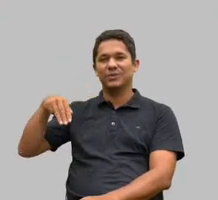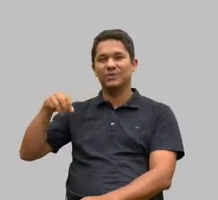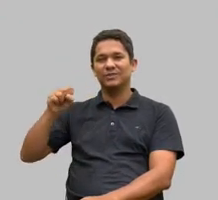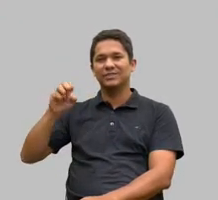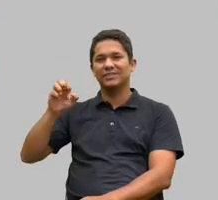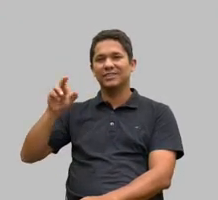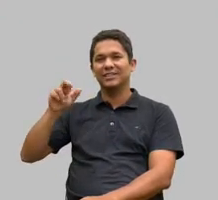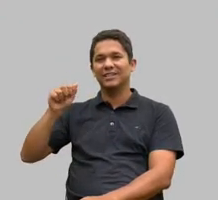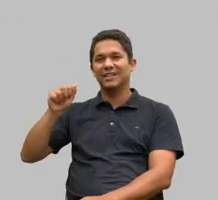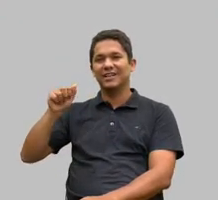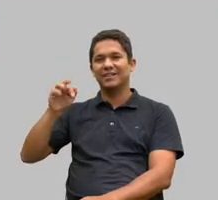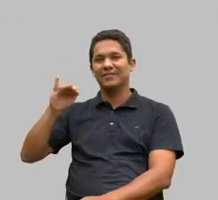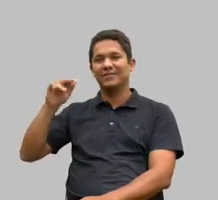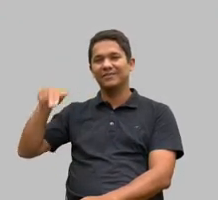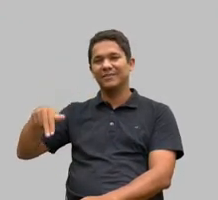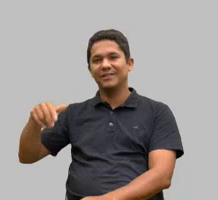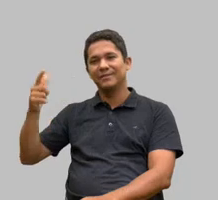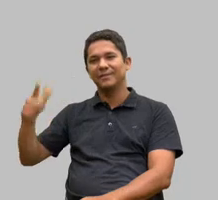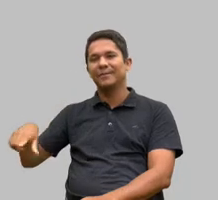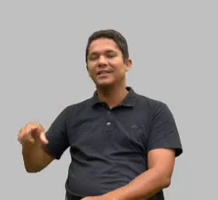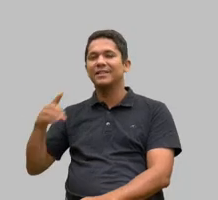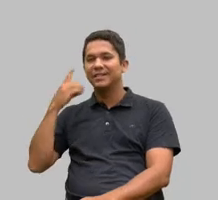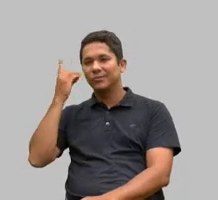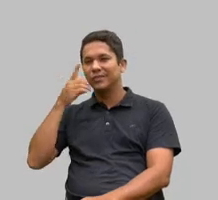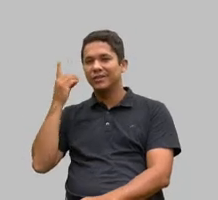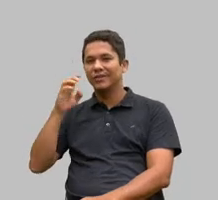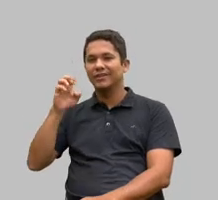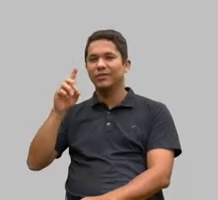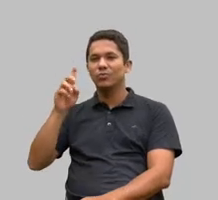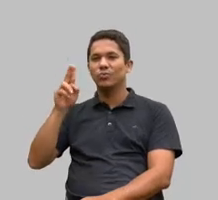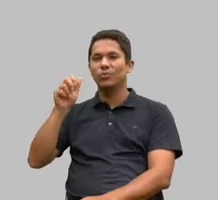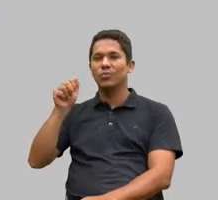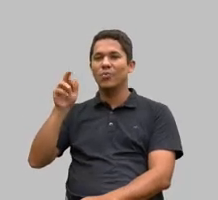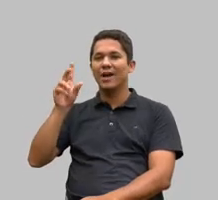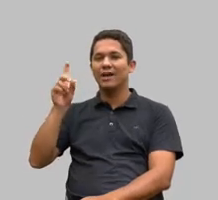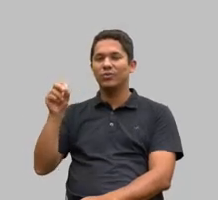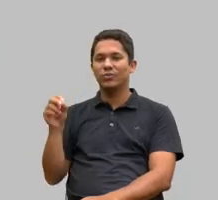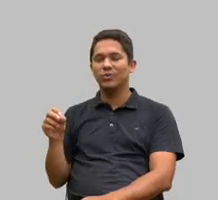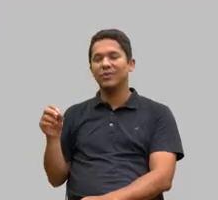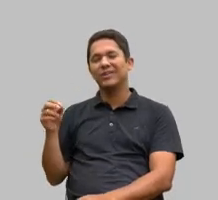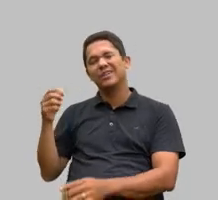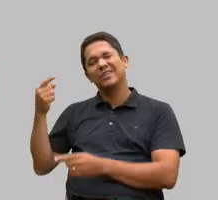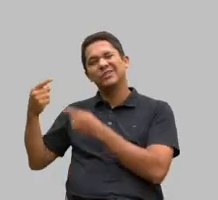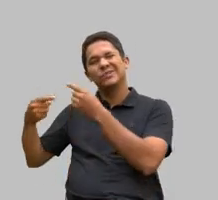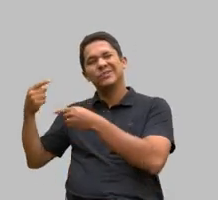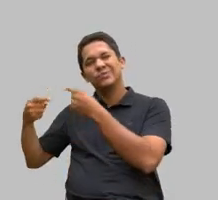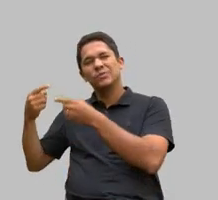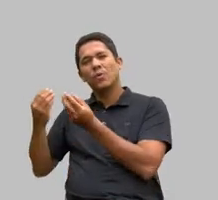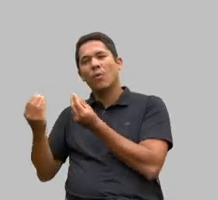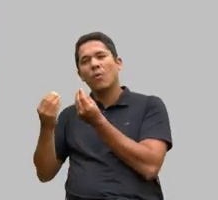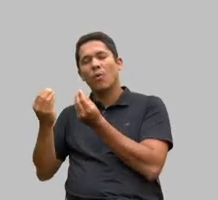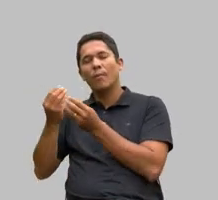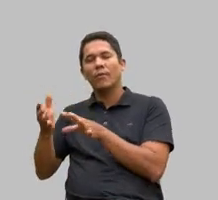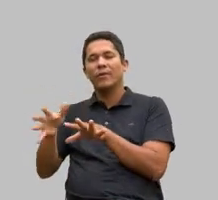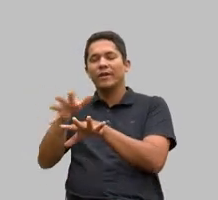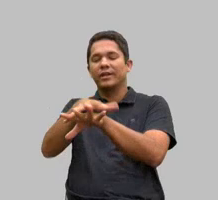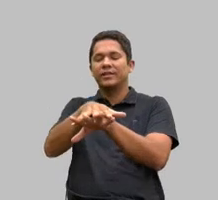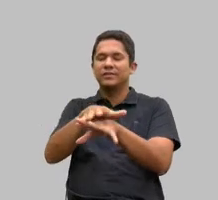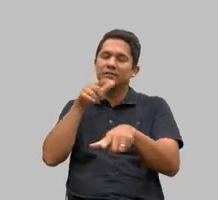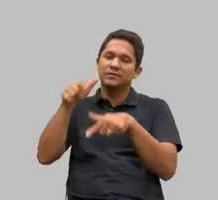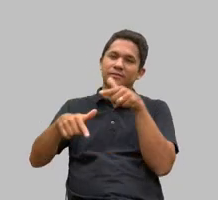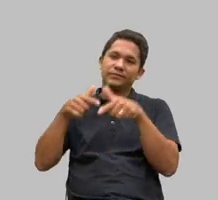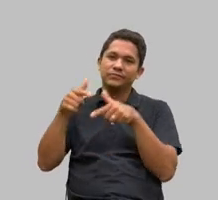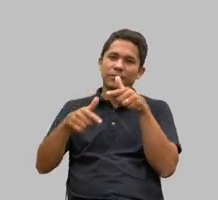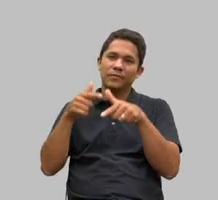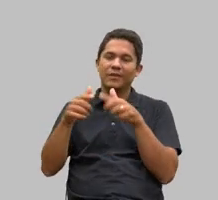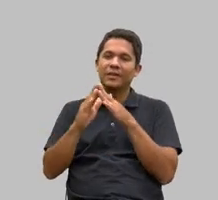ardorosamente discutindo discutindo como seria a integração o trabalho de uma